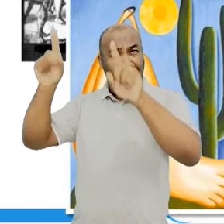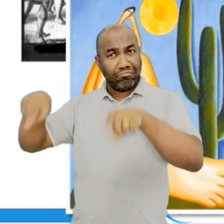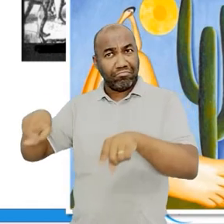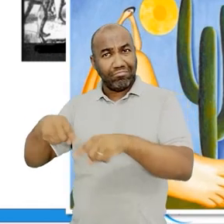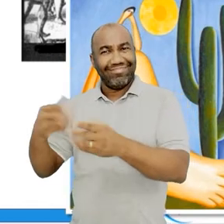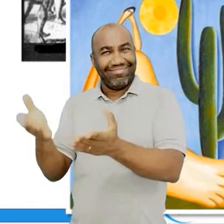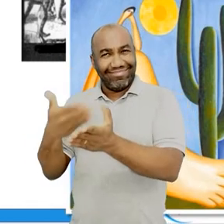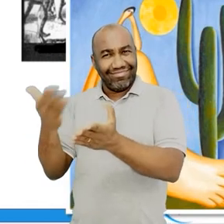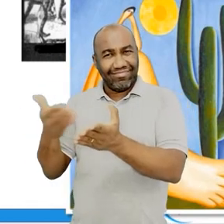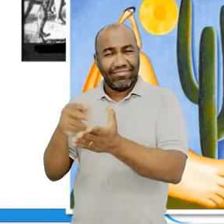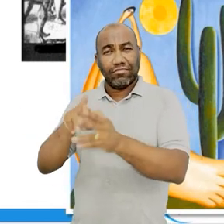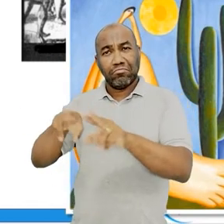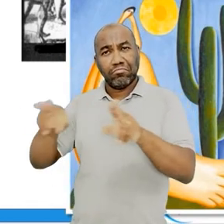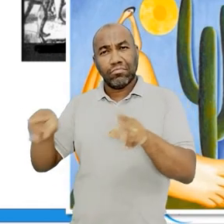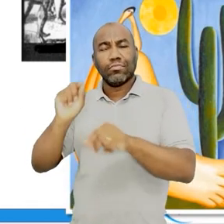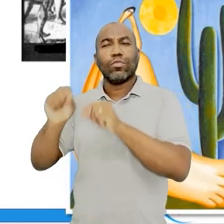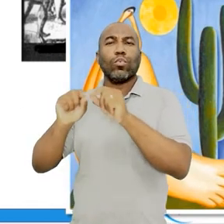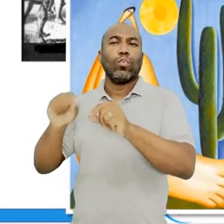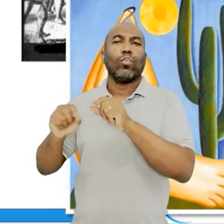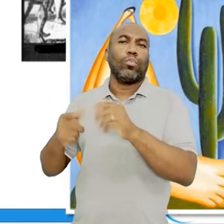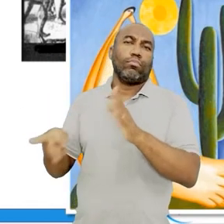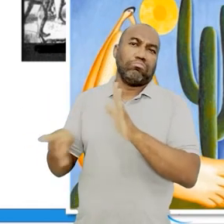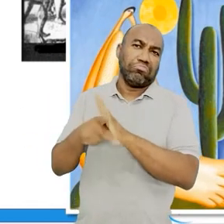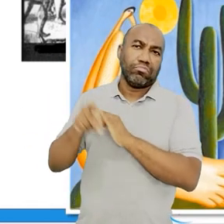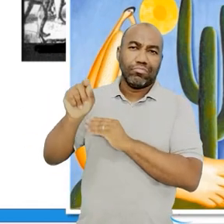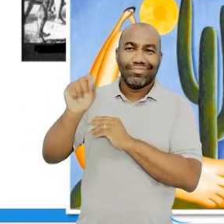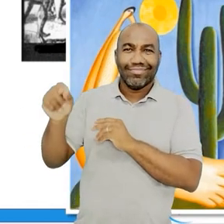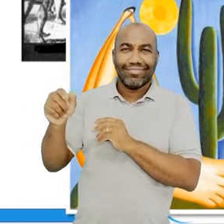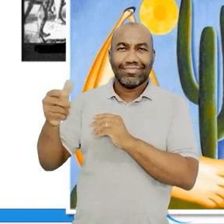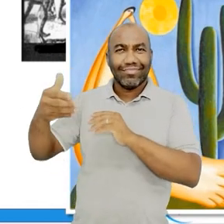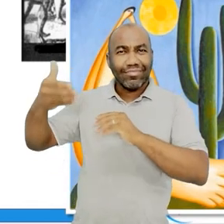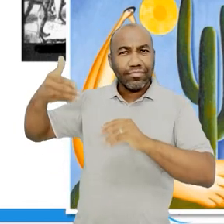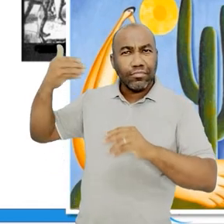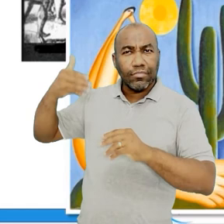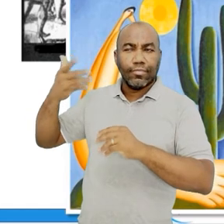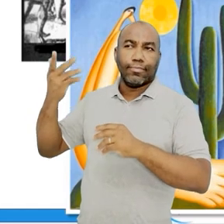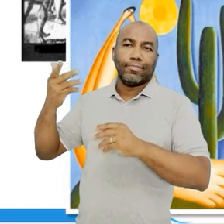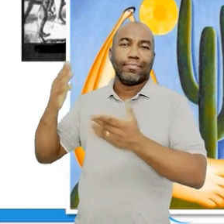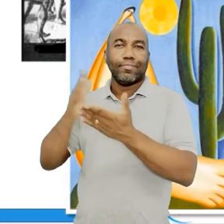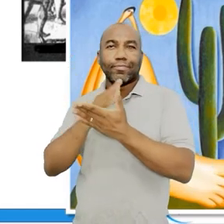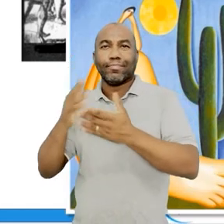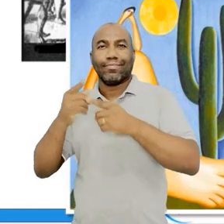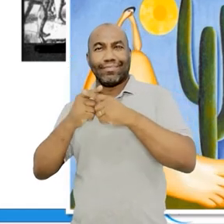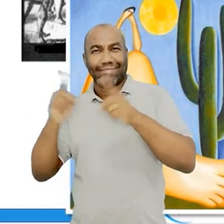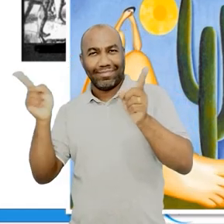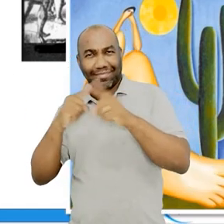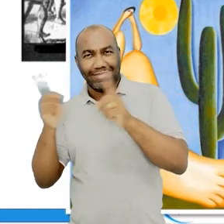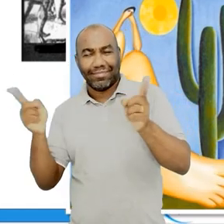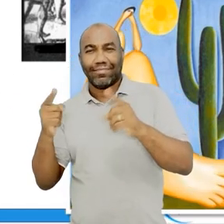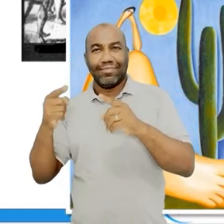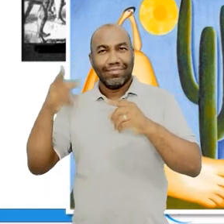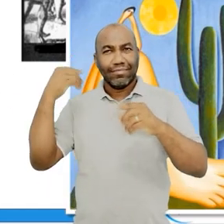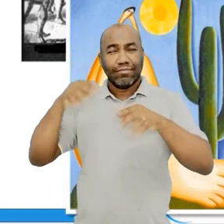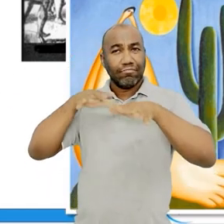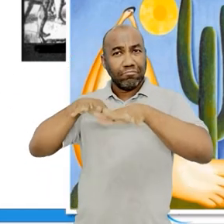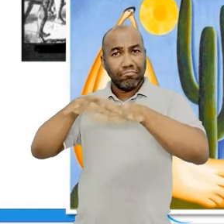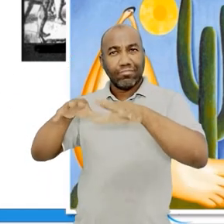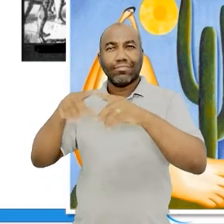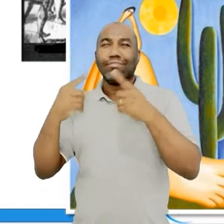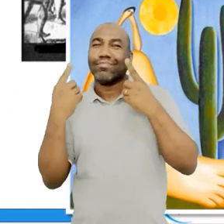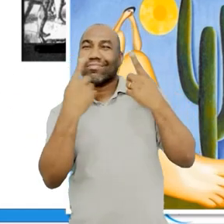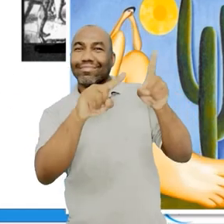a ideia agora é valorizar toda a evolução que já existiu, realizar uma crítica às culturas europeias,